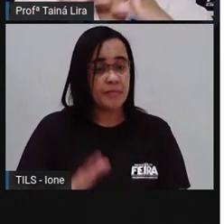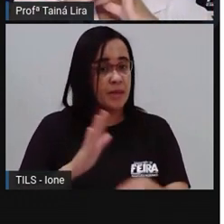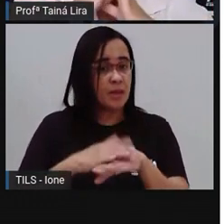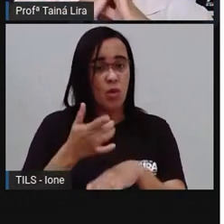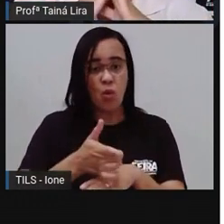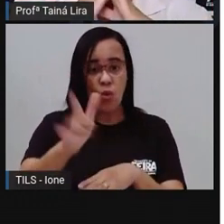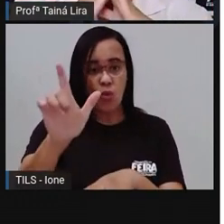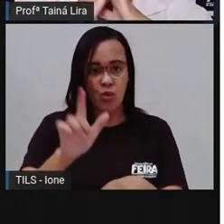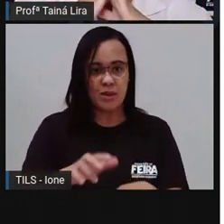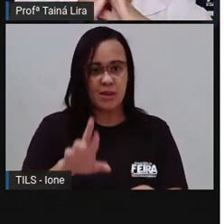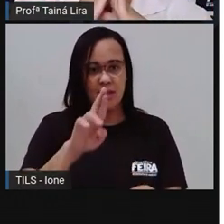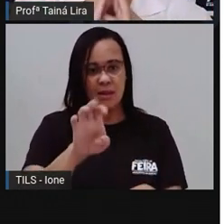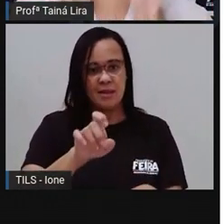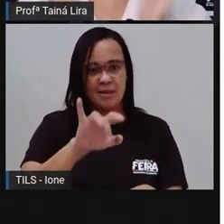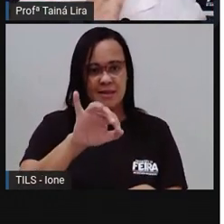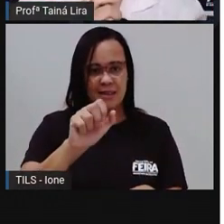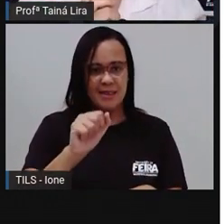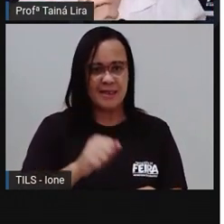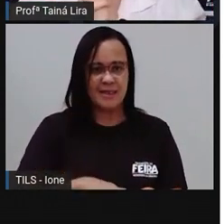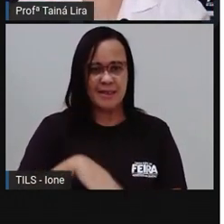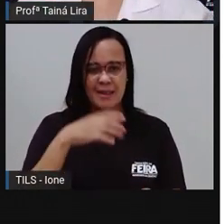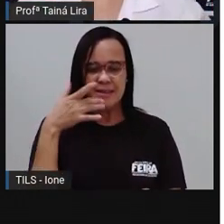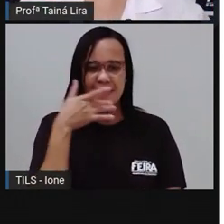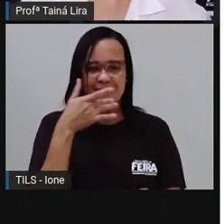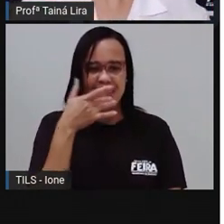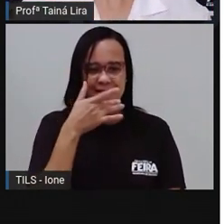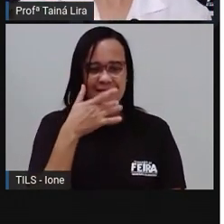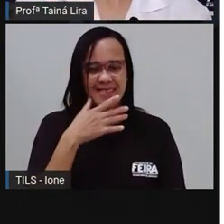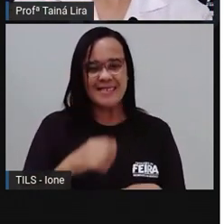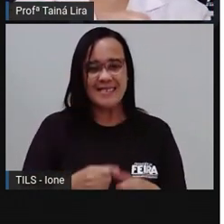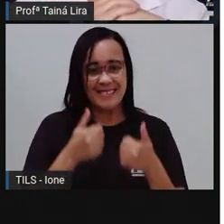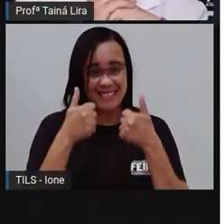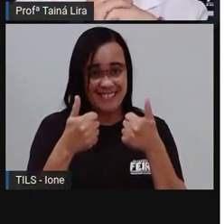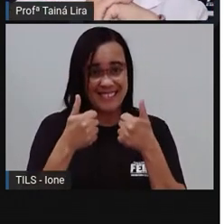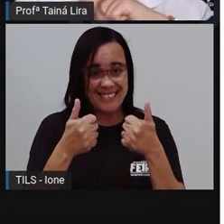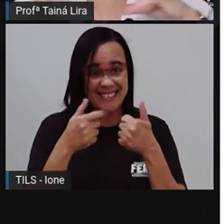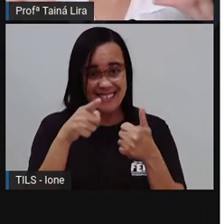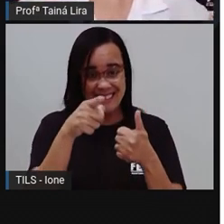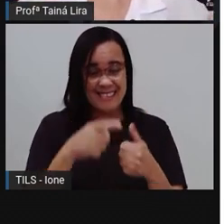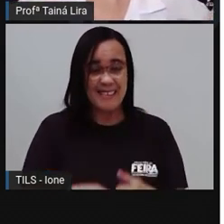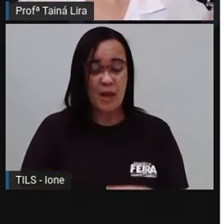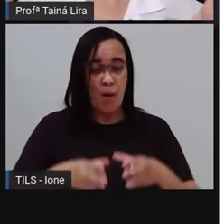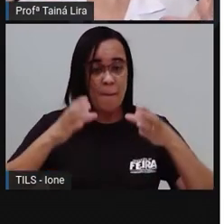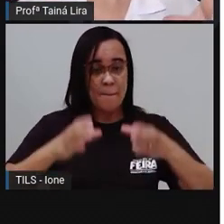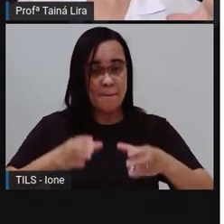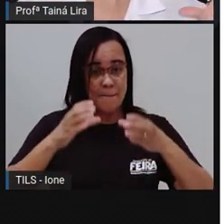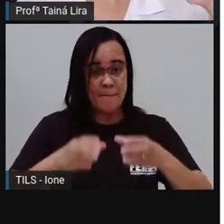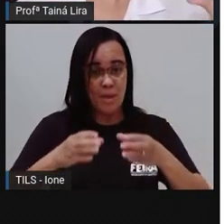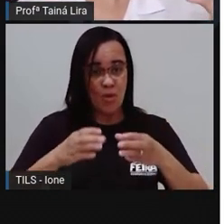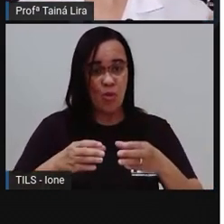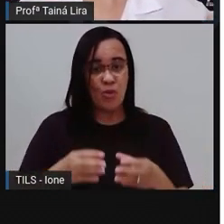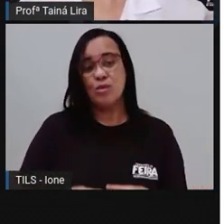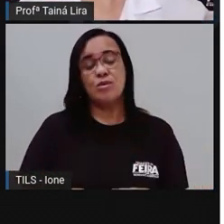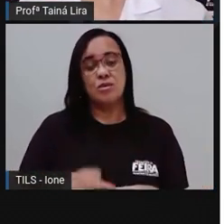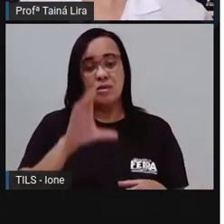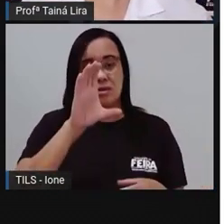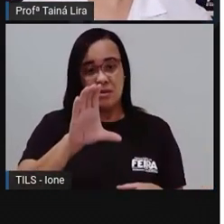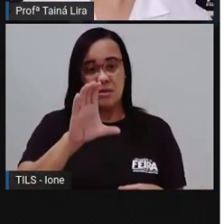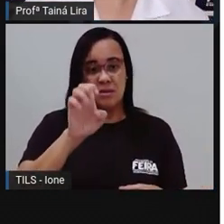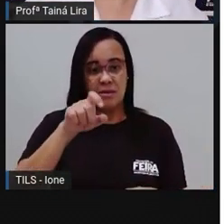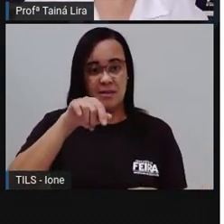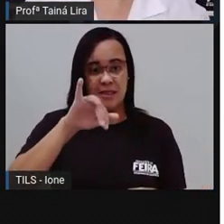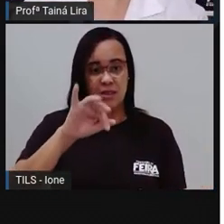maravilhosa! Meu Deus, segundo ano, vamos ver? Bolo de cenoura com muita, muita, muita